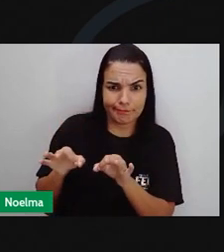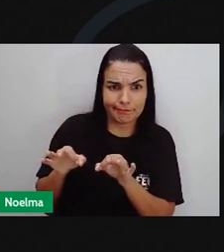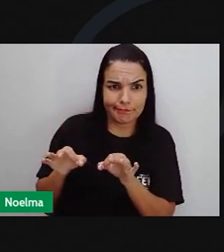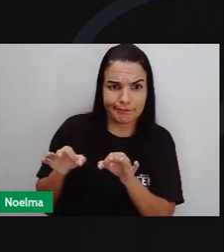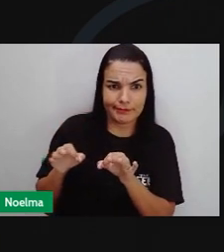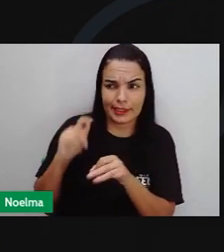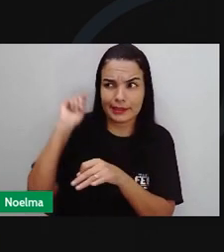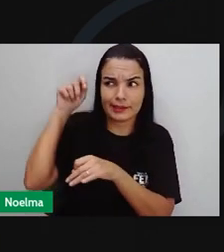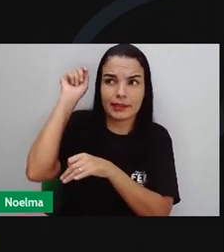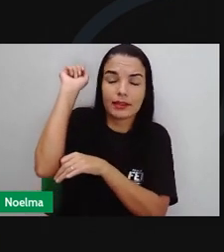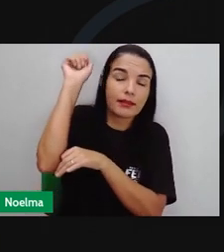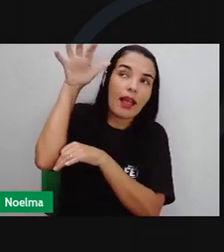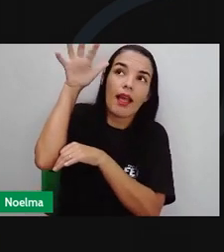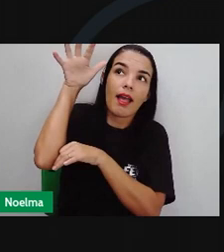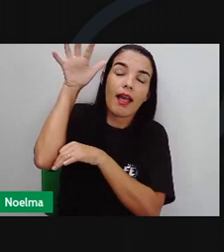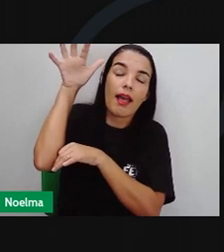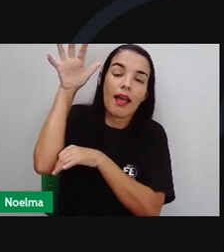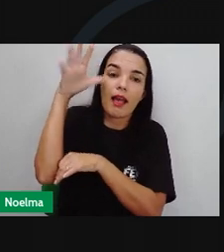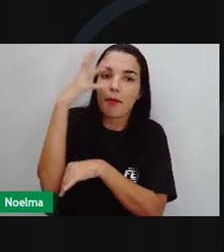fadas